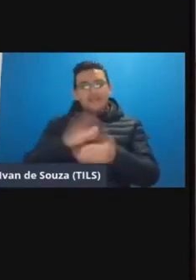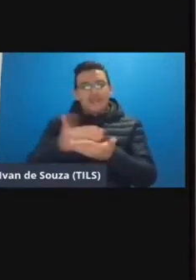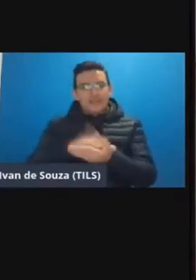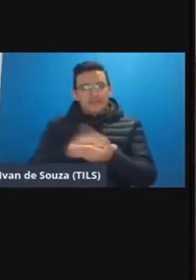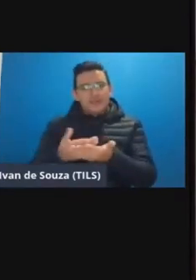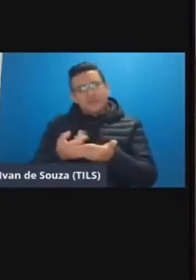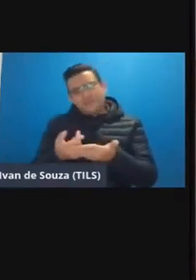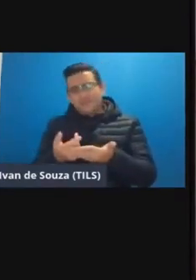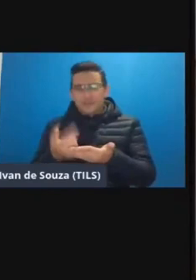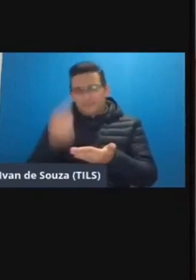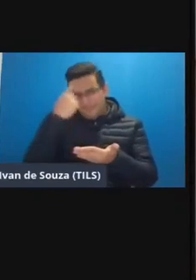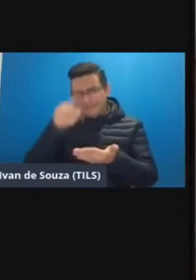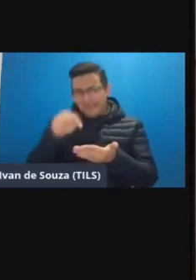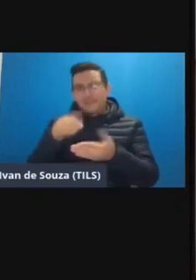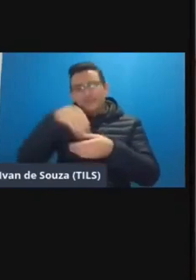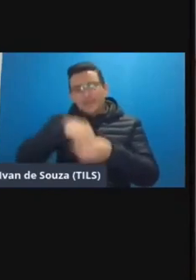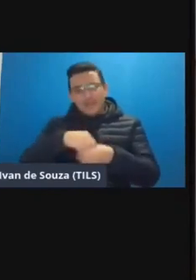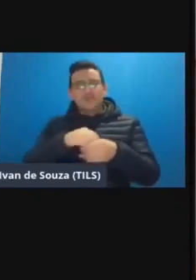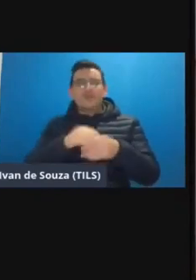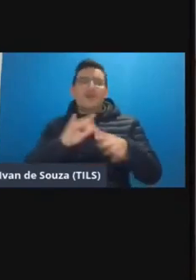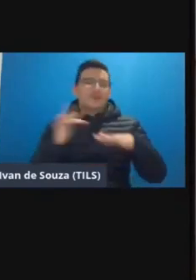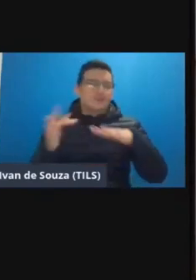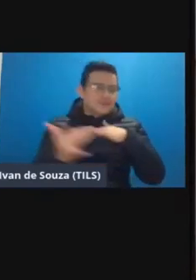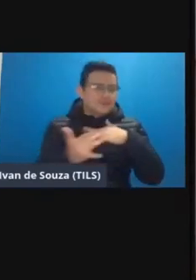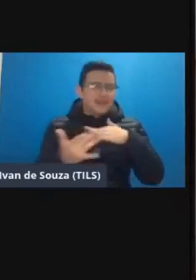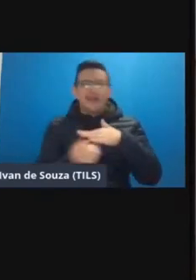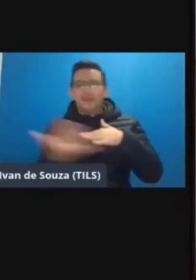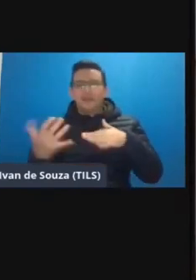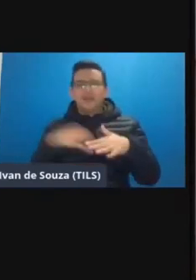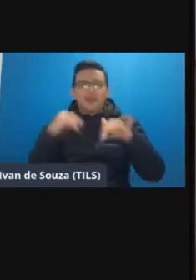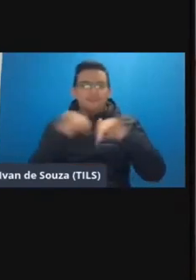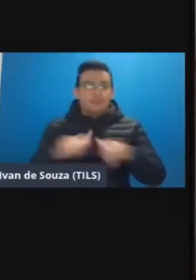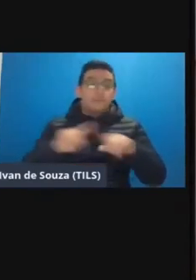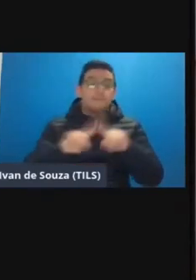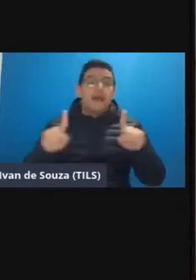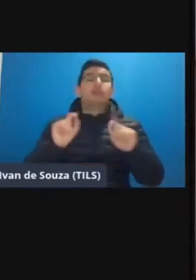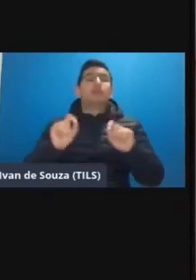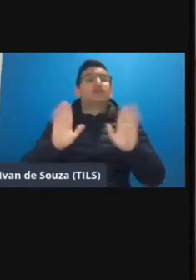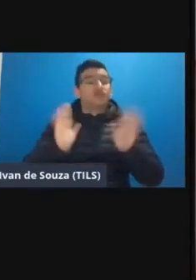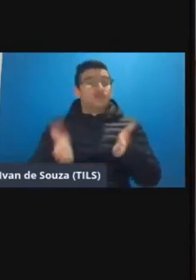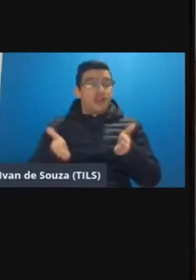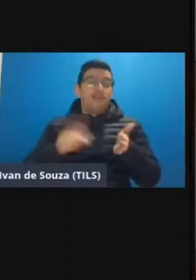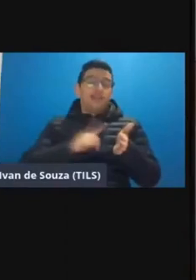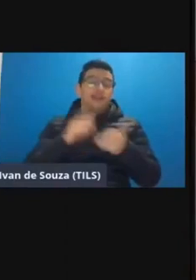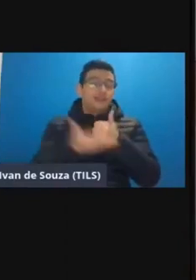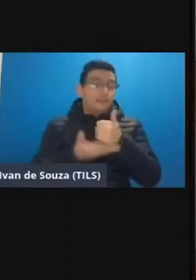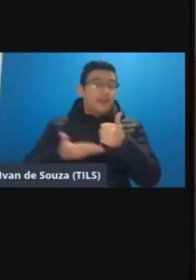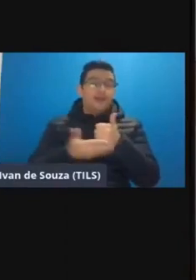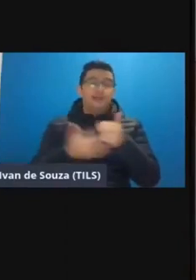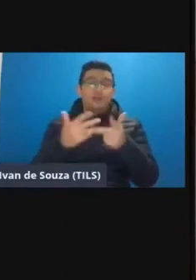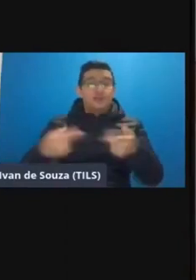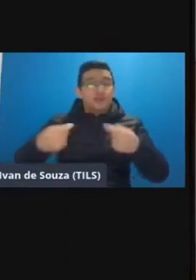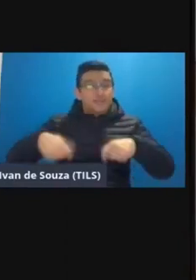pouco corrente nas redes enfim algumas alguns canais mas então a gente já parte desse princípio eu coisas